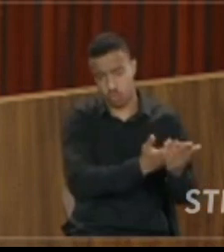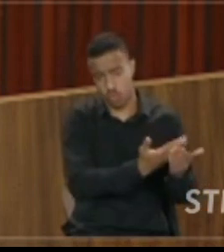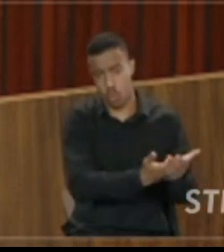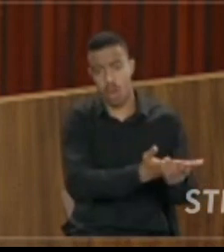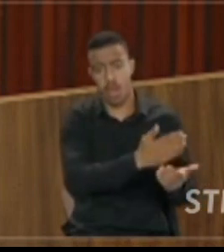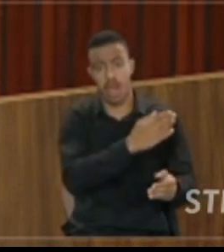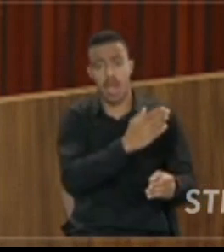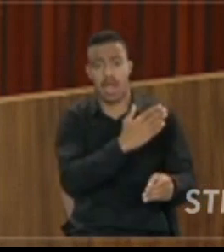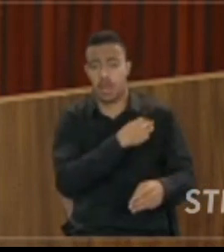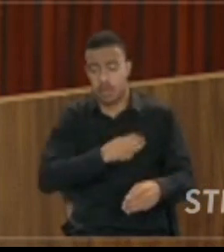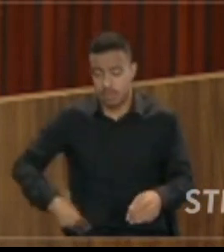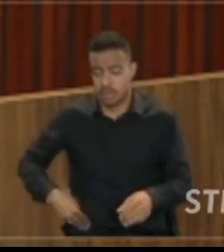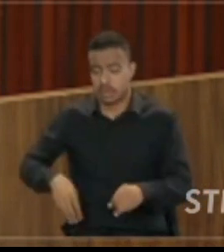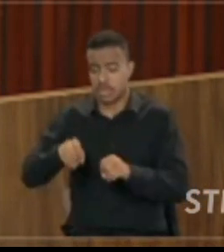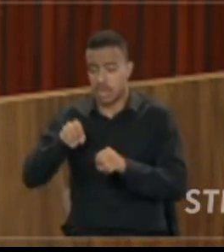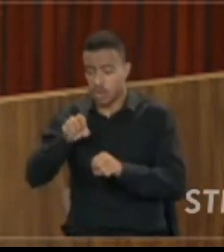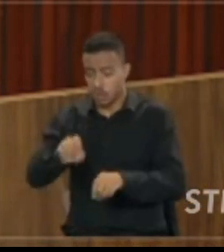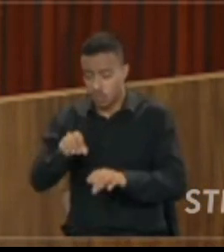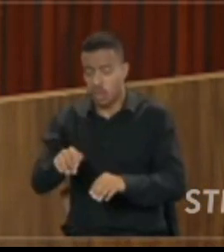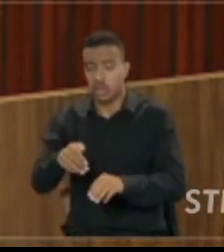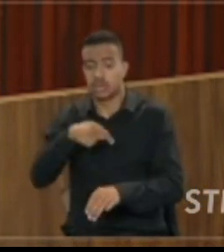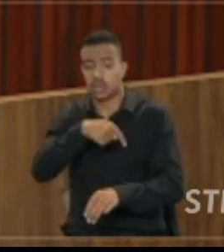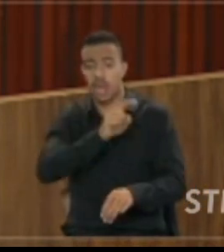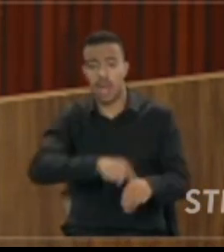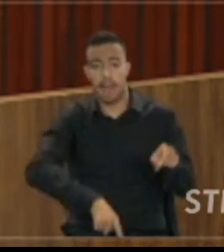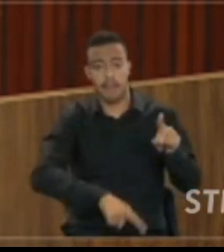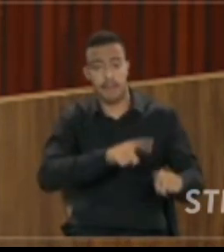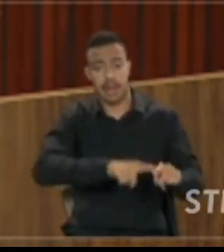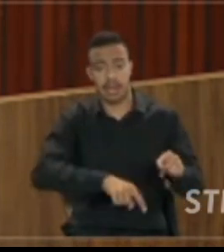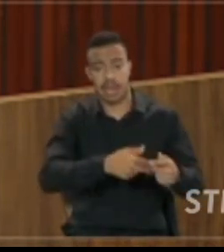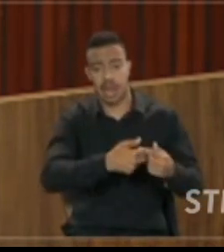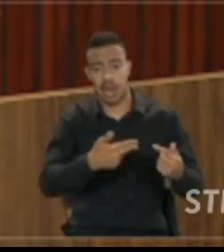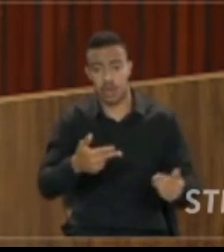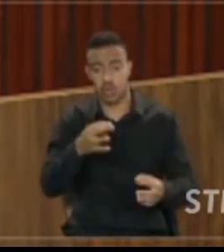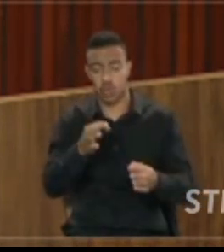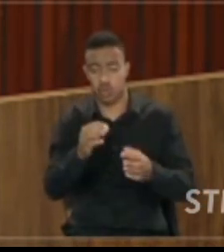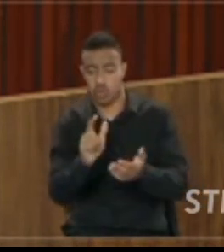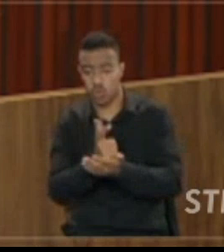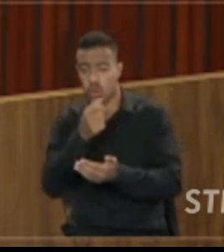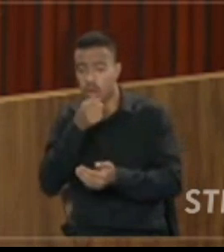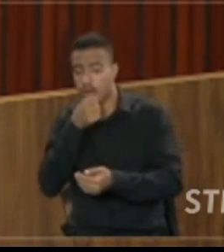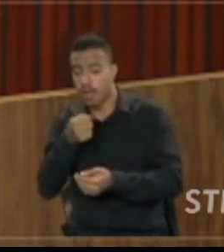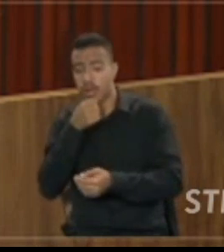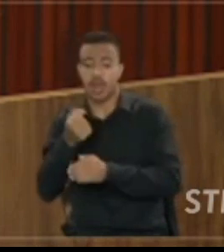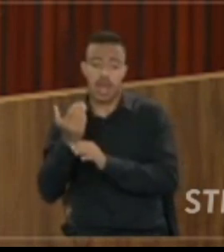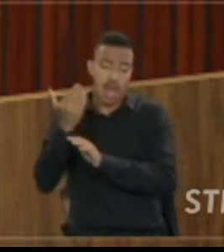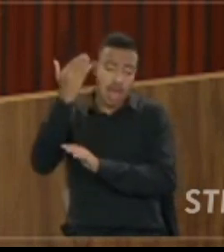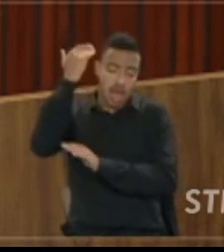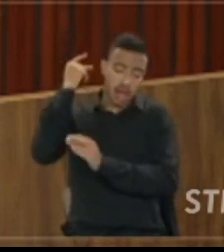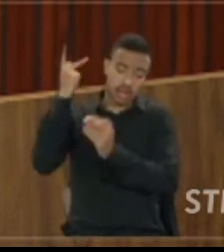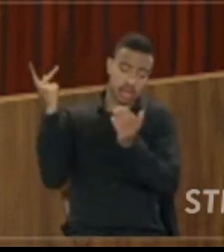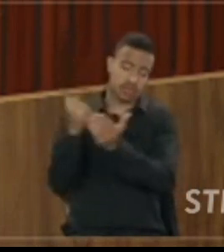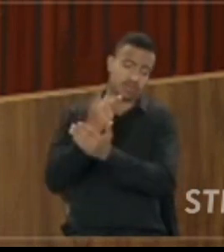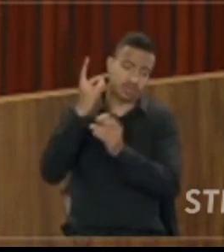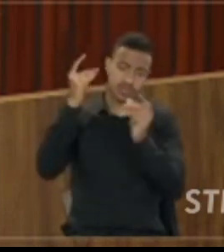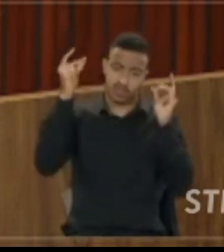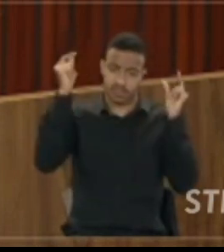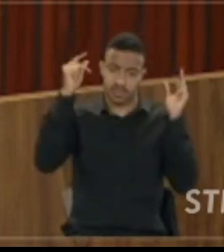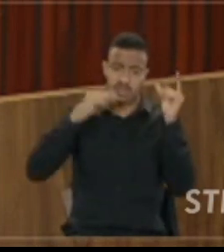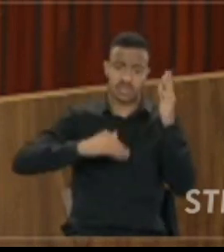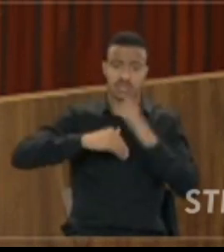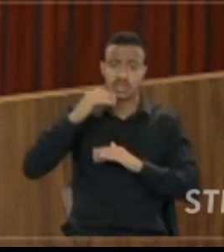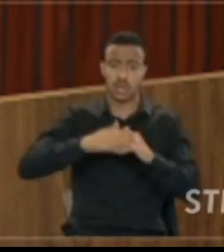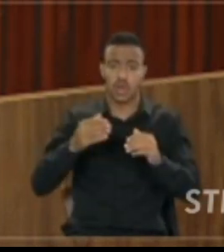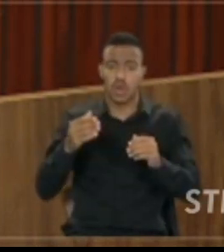porque isso é uma matéria jornalística, o retrato de uma época, de um instante, um debate que aconteceu, sem a criação de